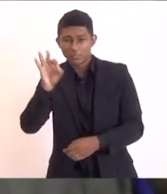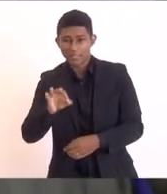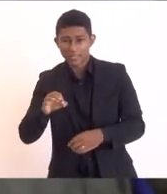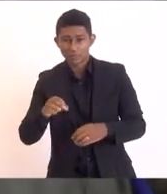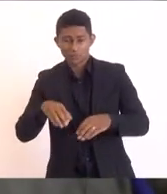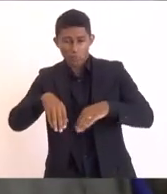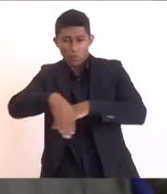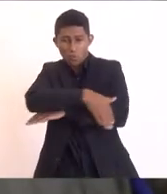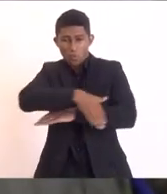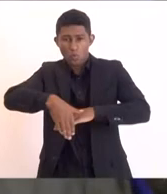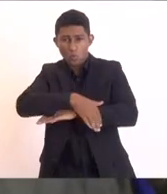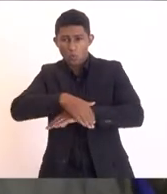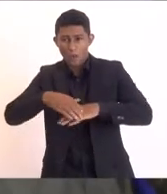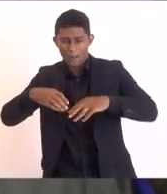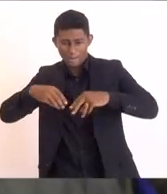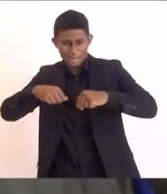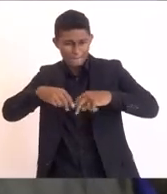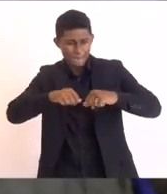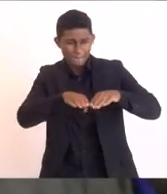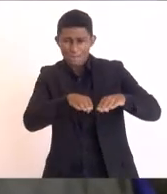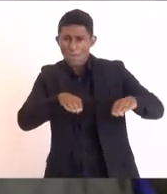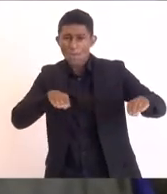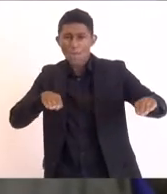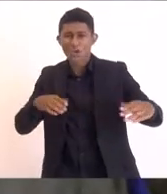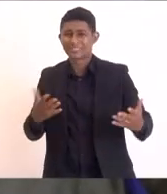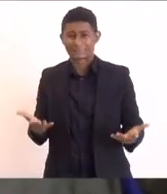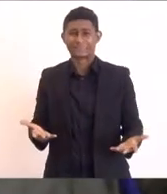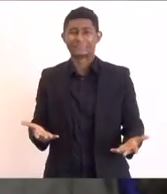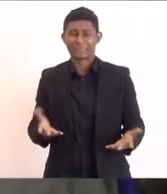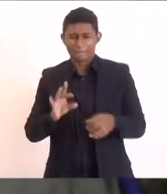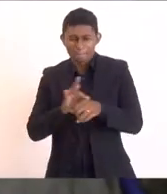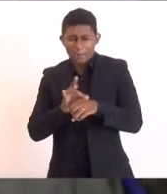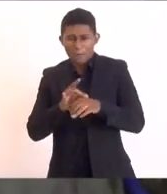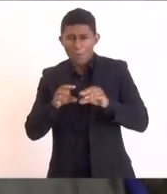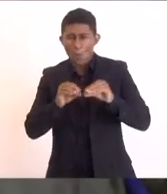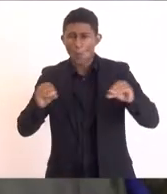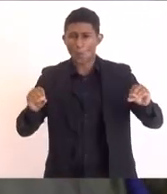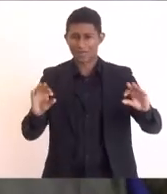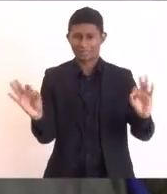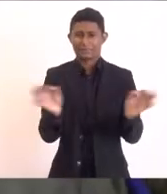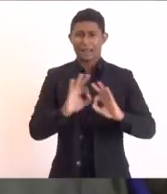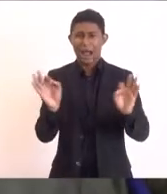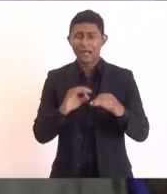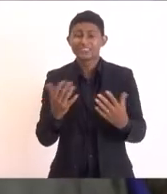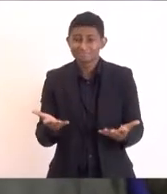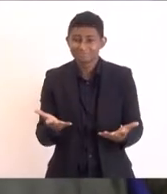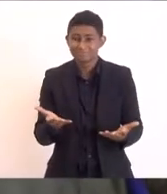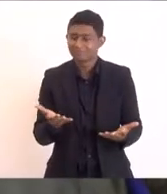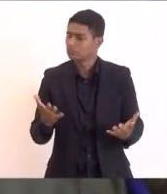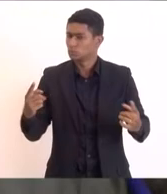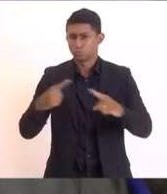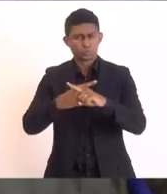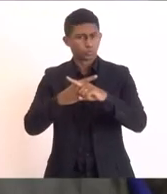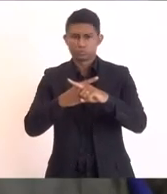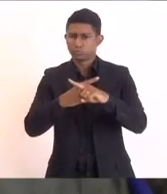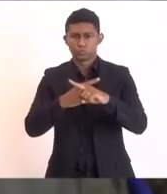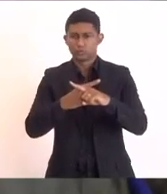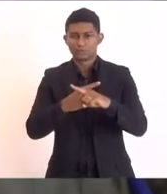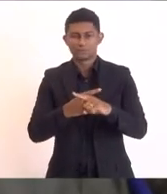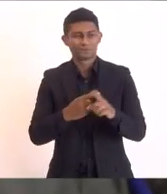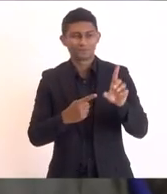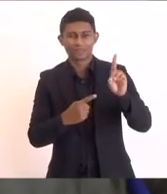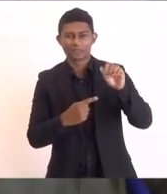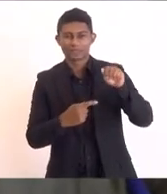incompercebível e na verdade é um retrato que não é apenas disso é de que nós precisamos aqui né Dani Dani fica